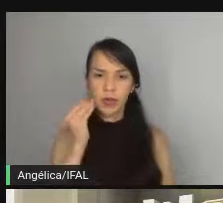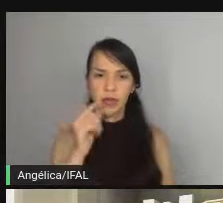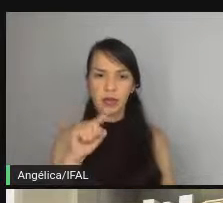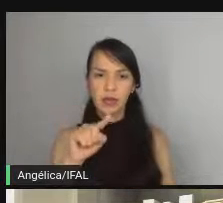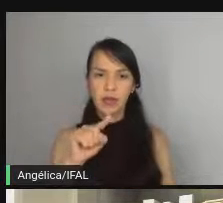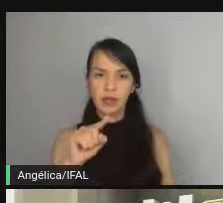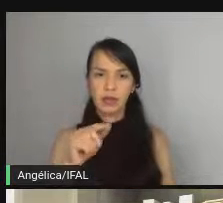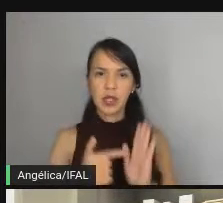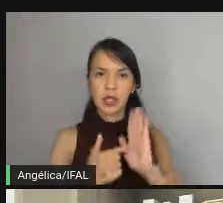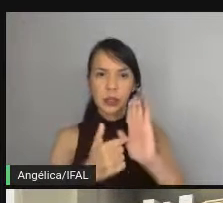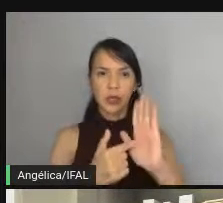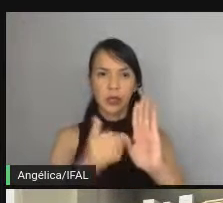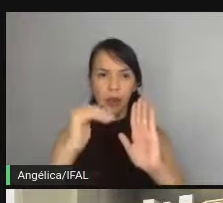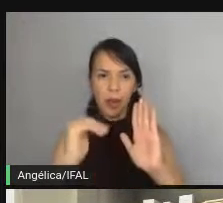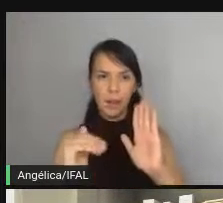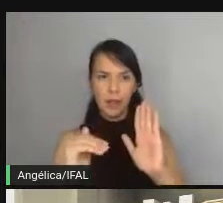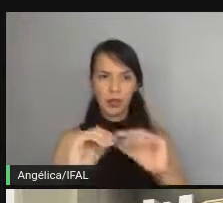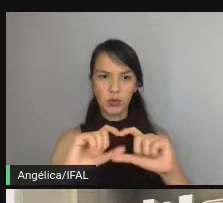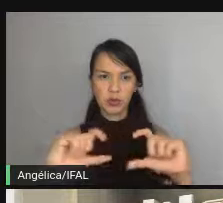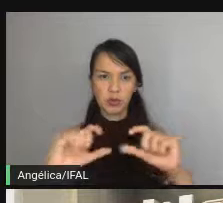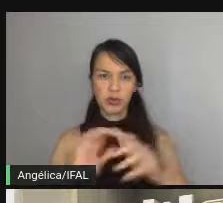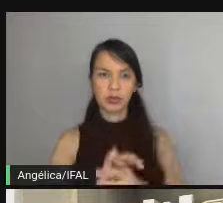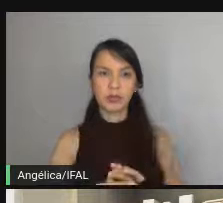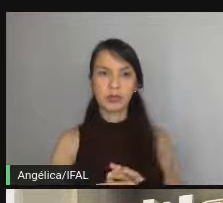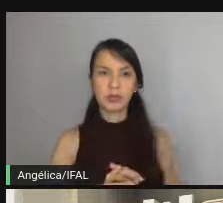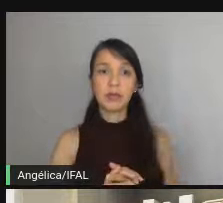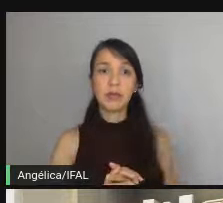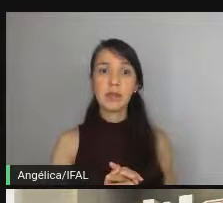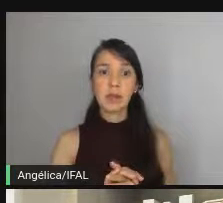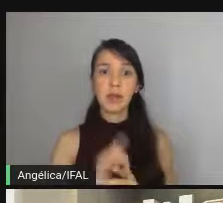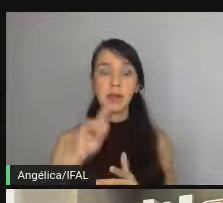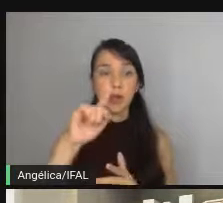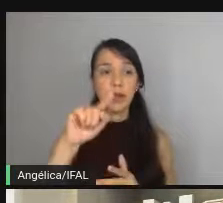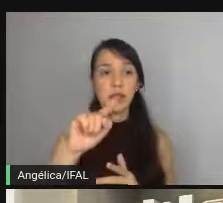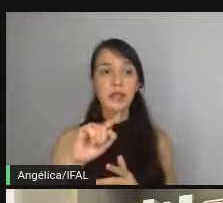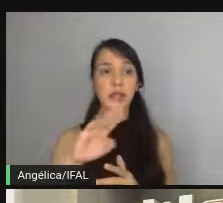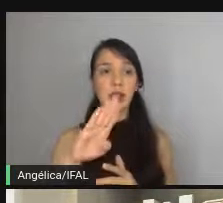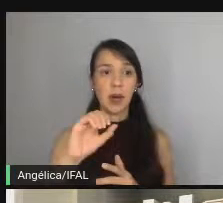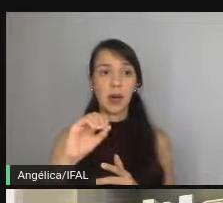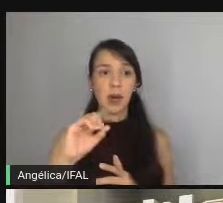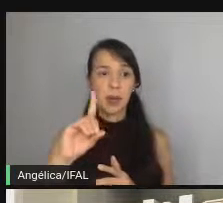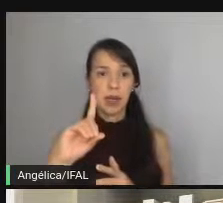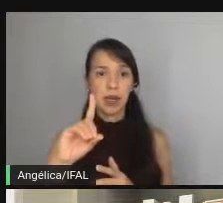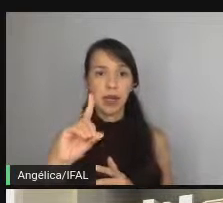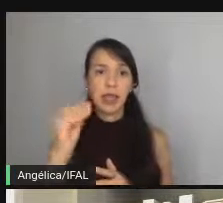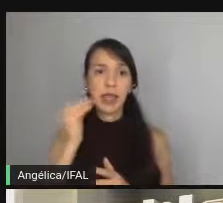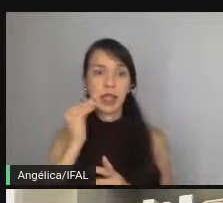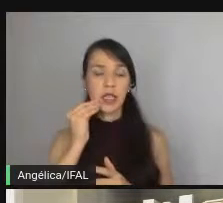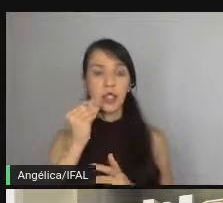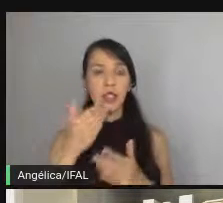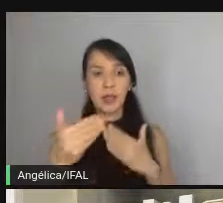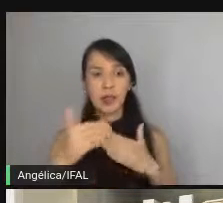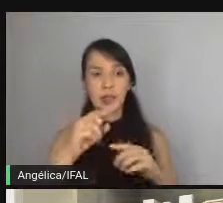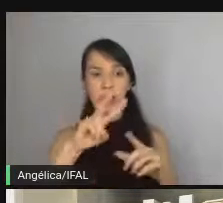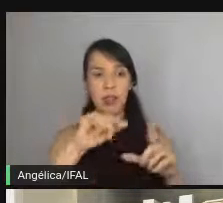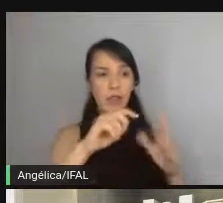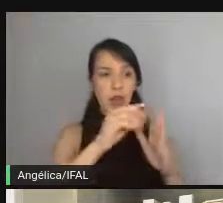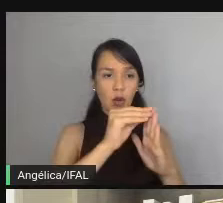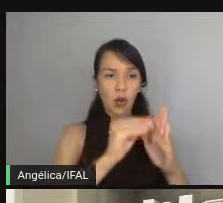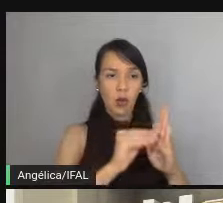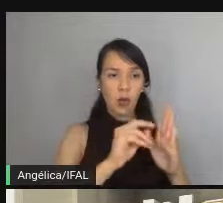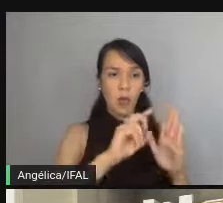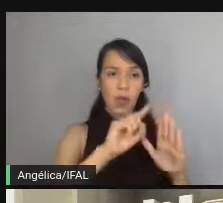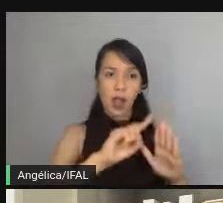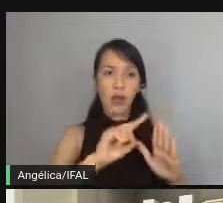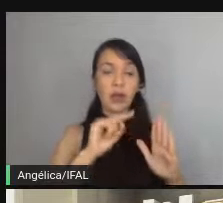undefined esse é o é o babystep que eu tava falando não importa se ele vai rodar o teste ou não mas ele vai dizer